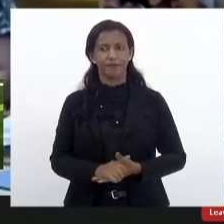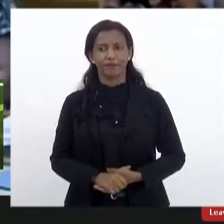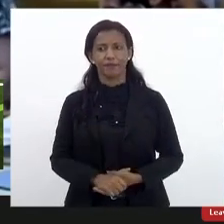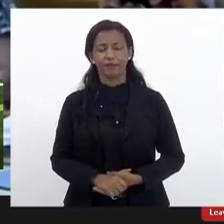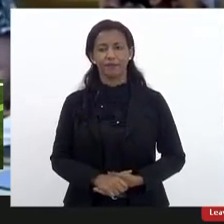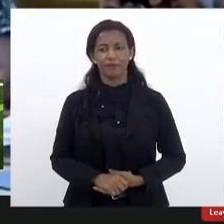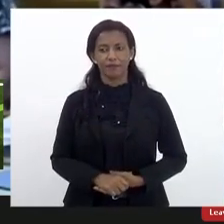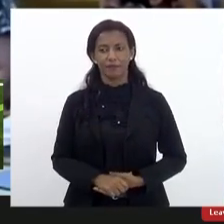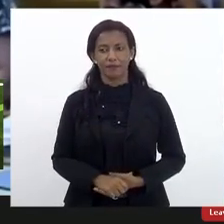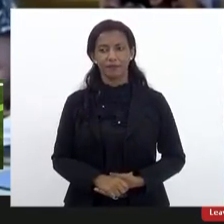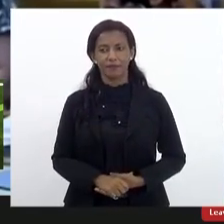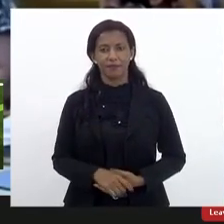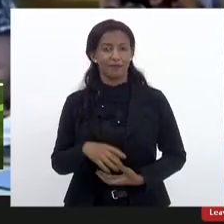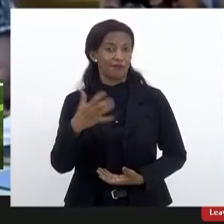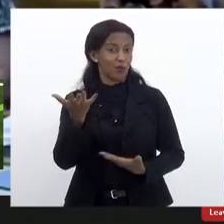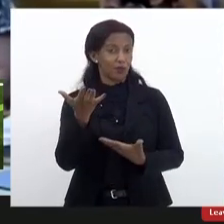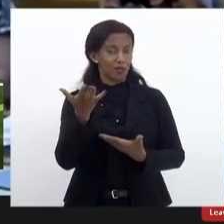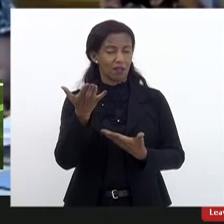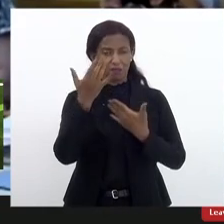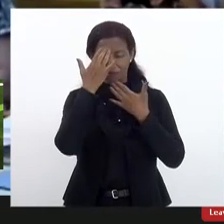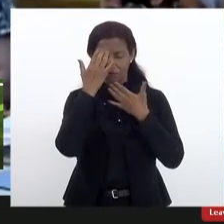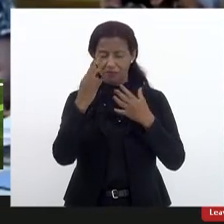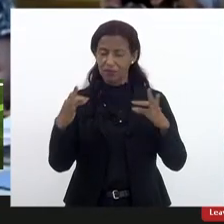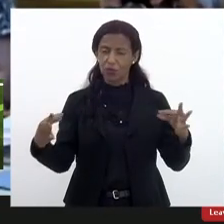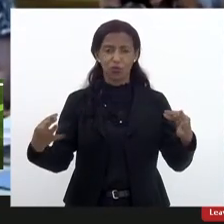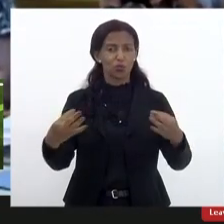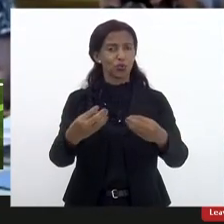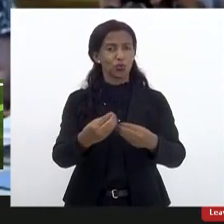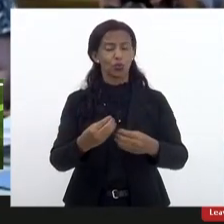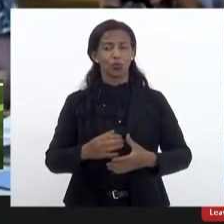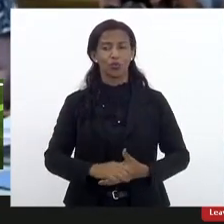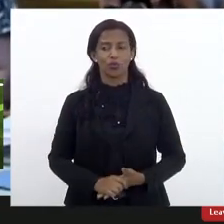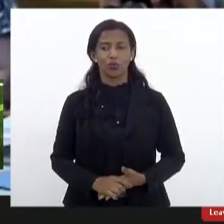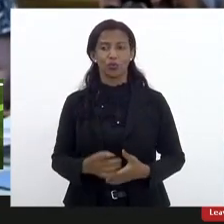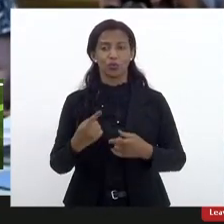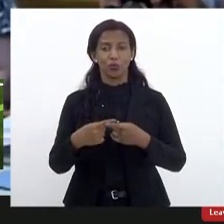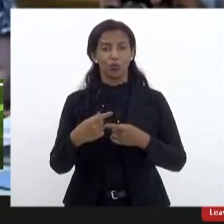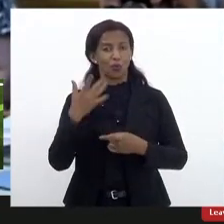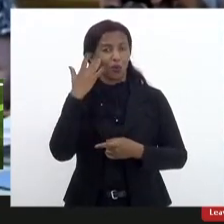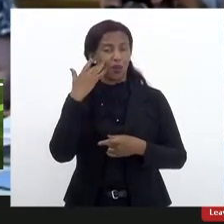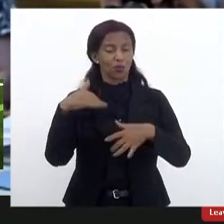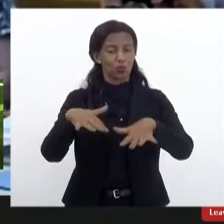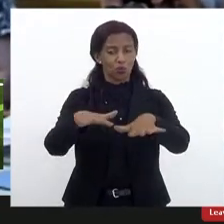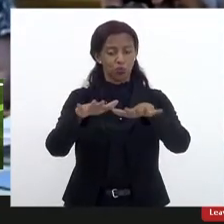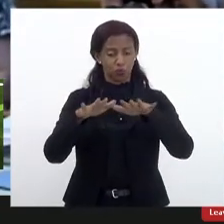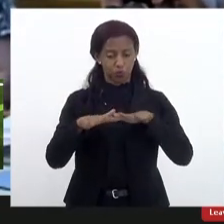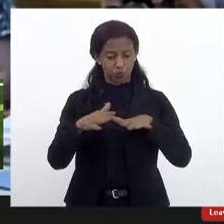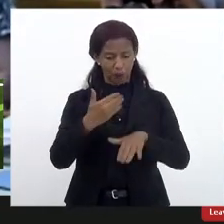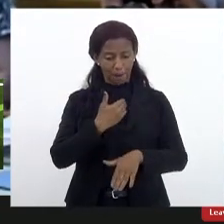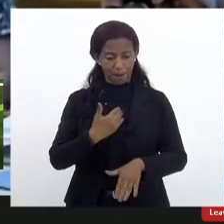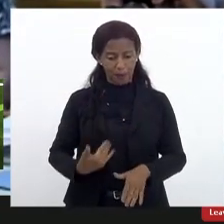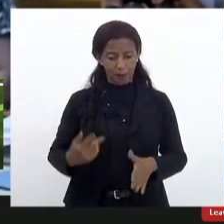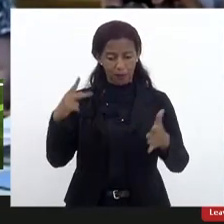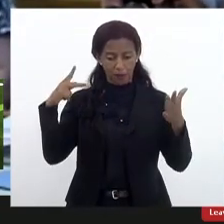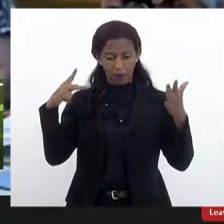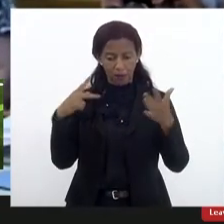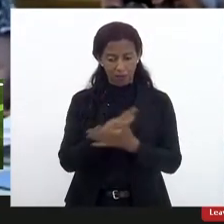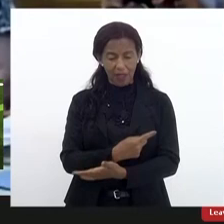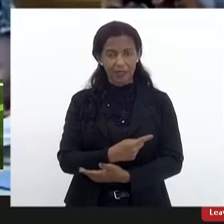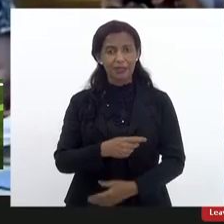Eu quero agradecer a todos porque eu acho que quando uma audiência pública acontece, a gente